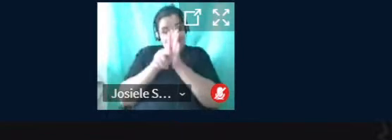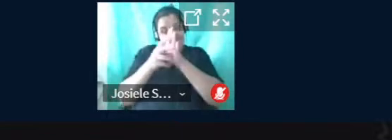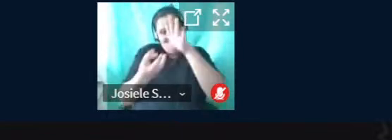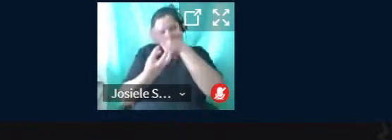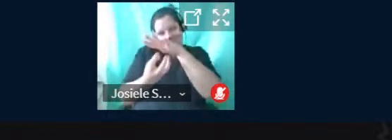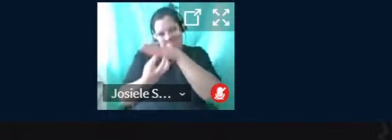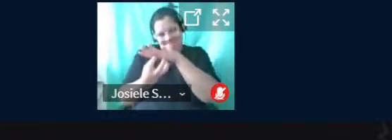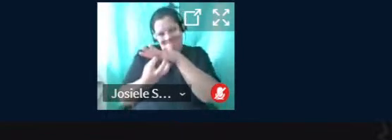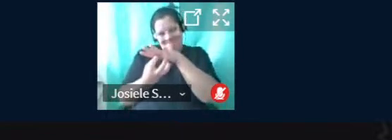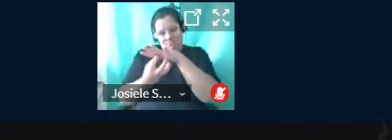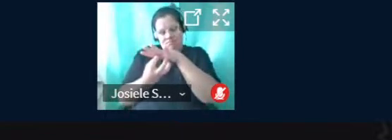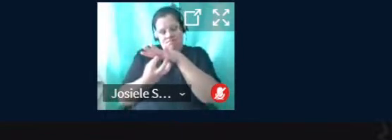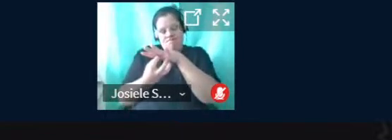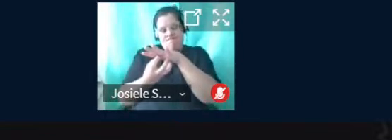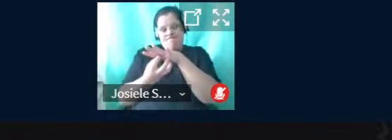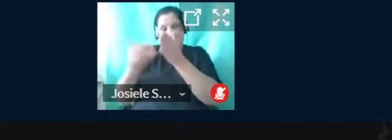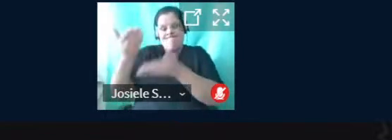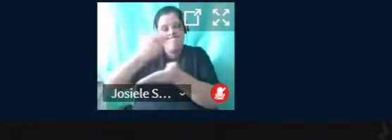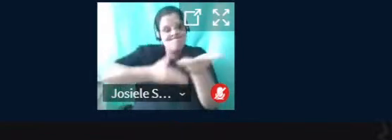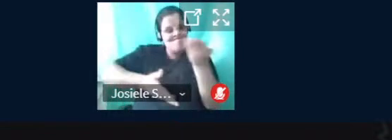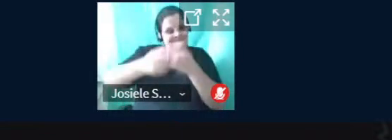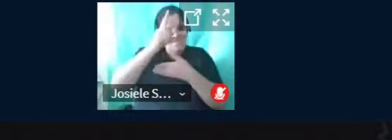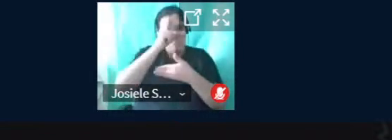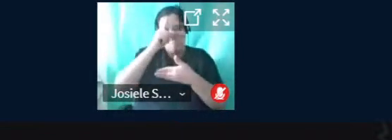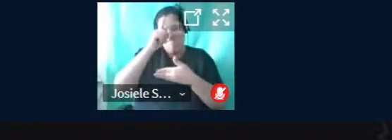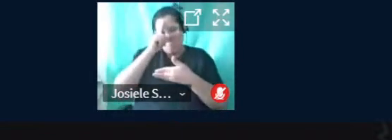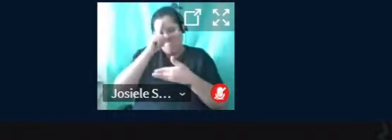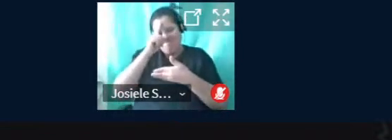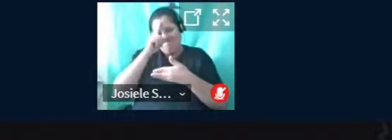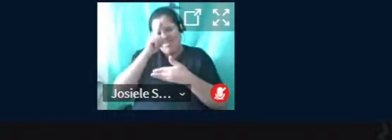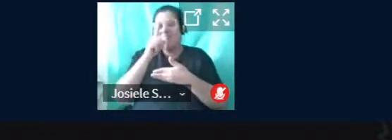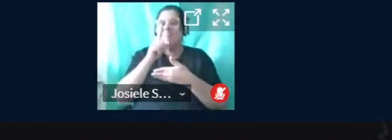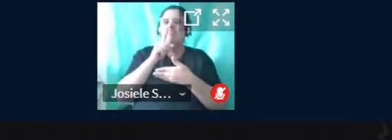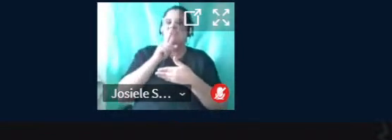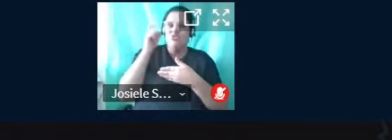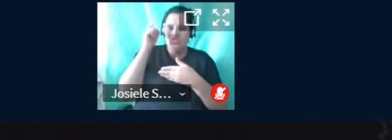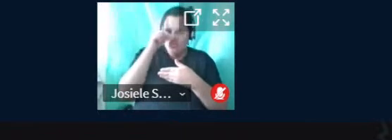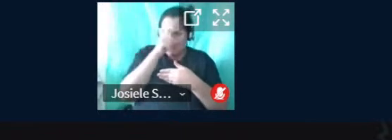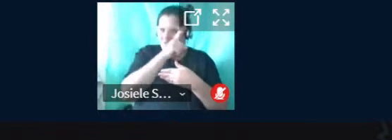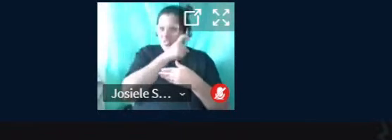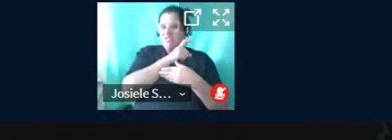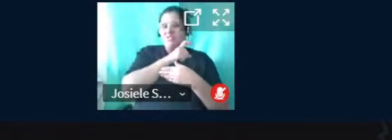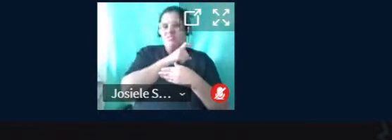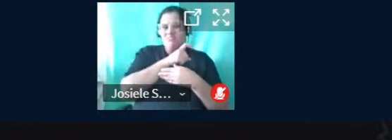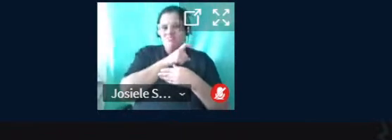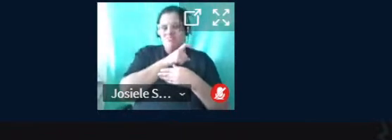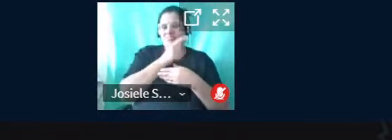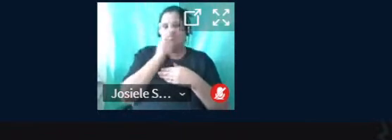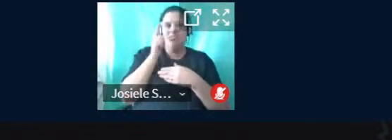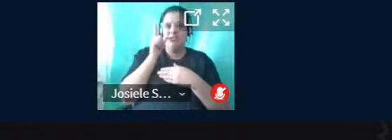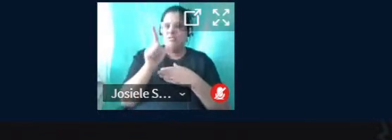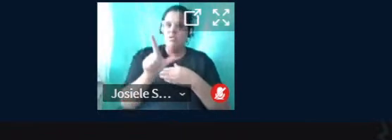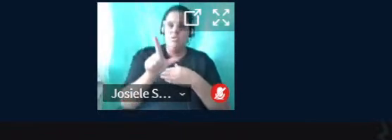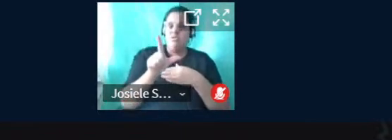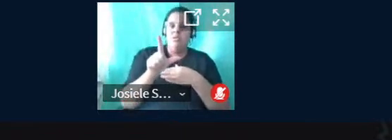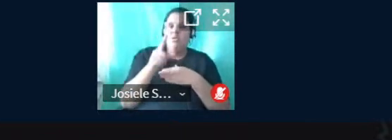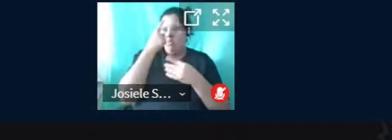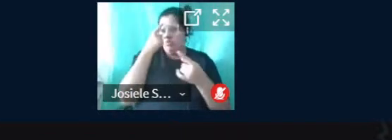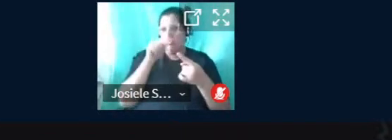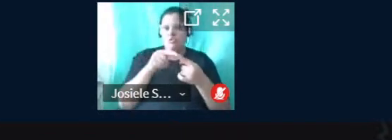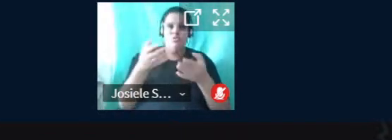campus, a nossa interação com o primeiro ano realmente não atingiu o que a gente